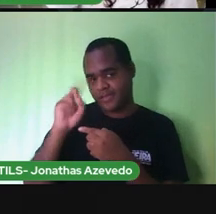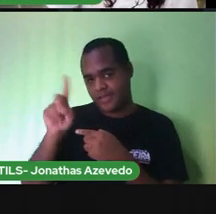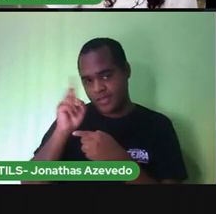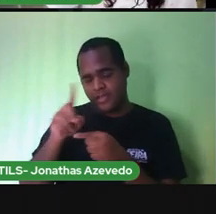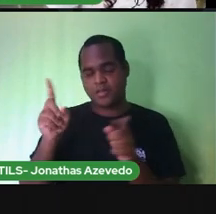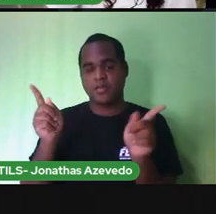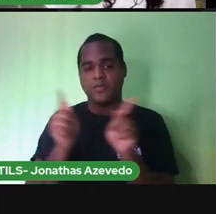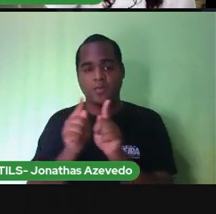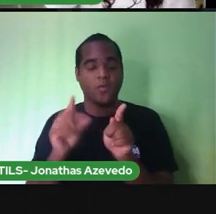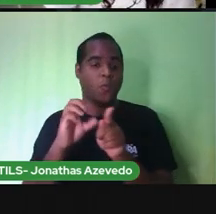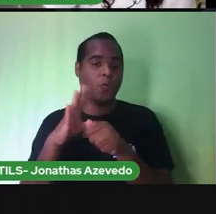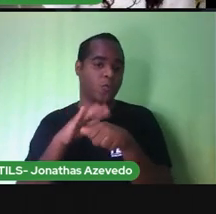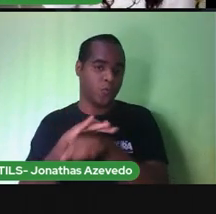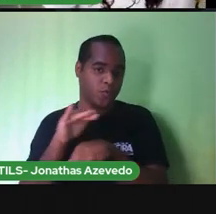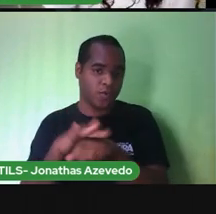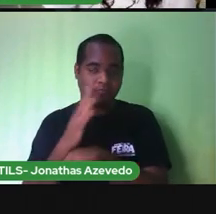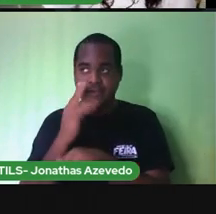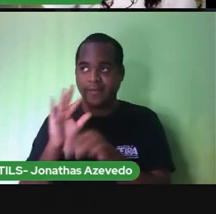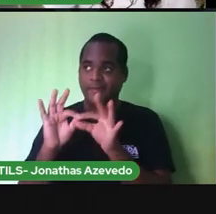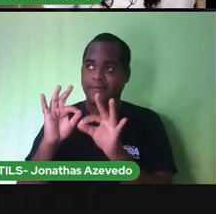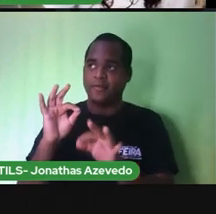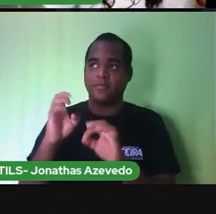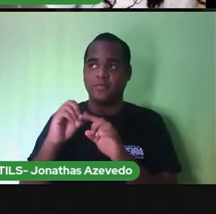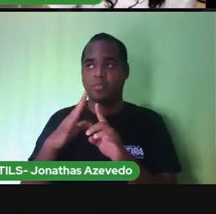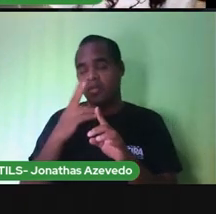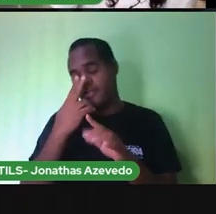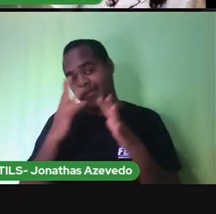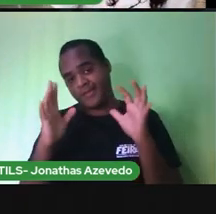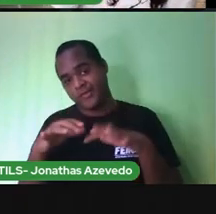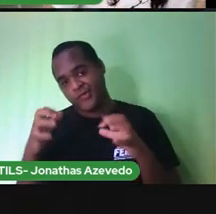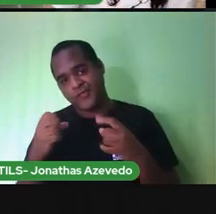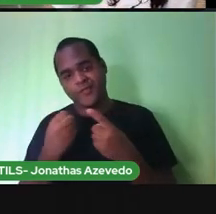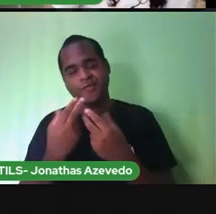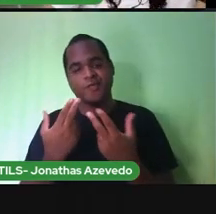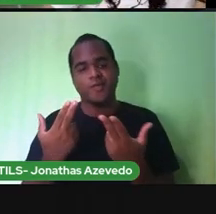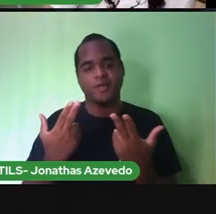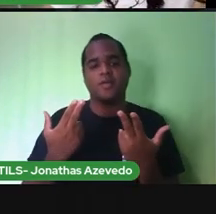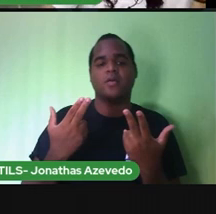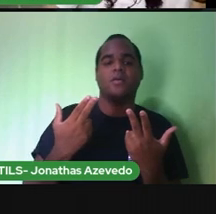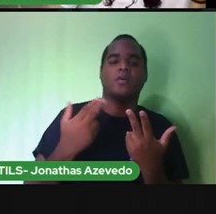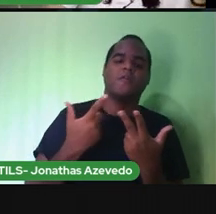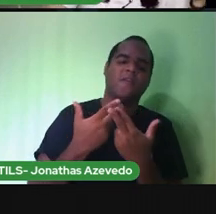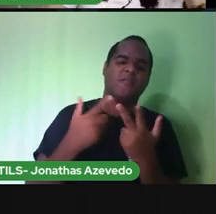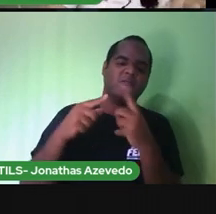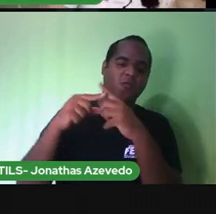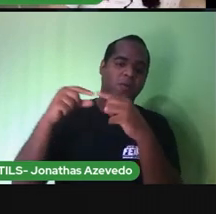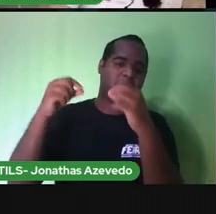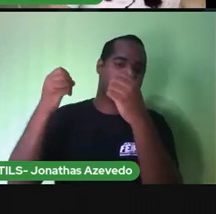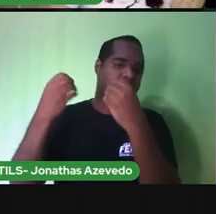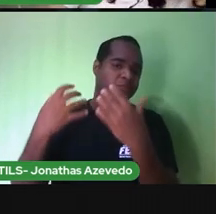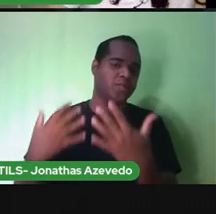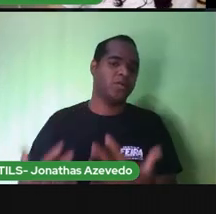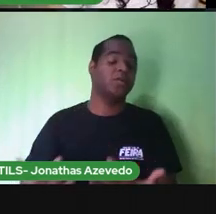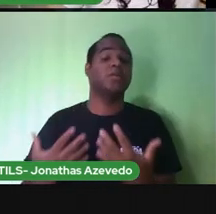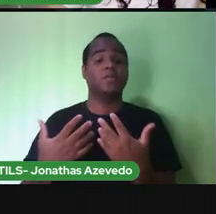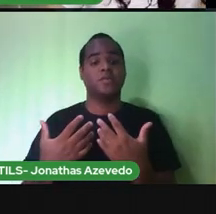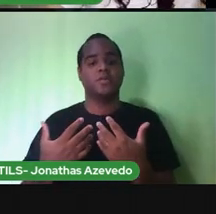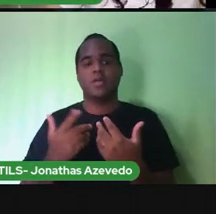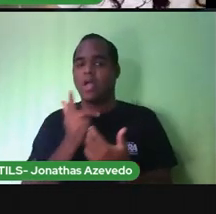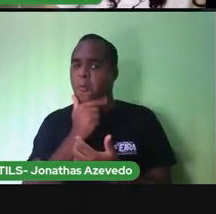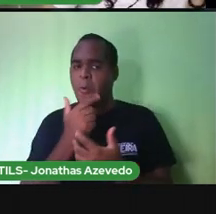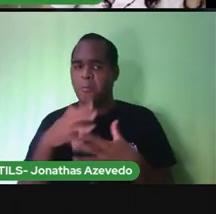com as noites mais longas. Tem período que chove, tem período que as folhas caem. Tem período que a água